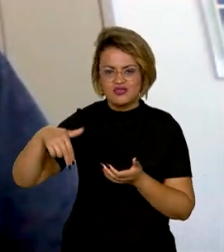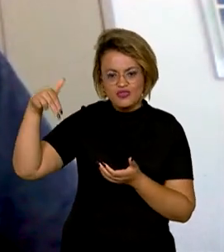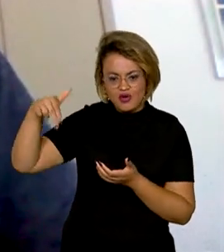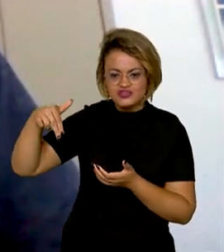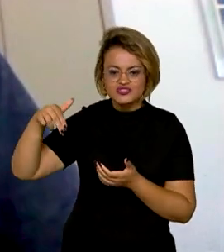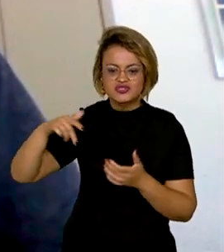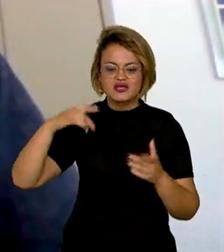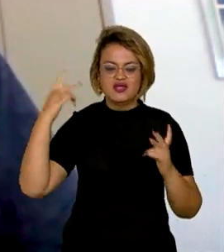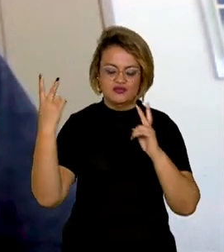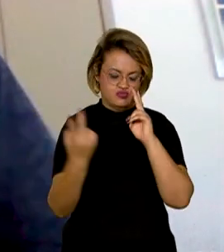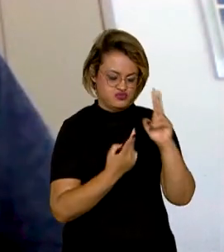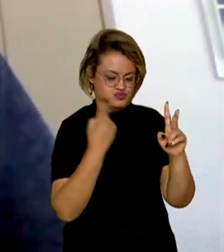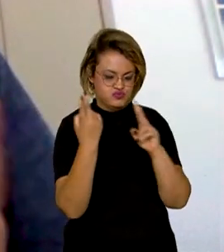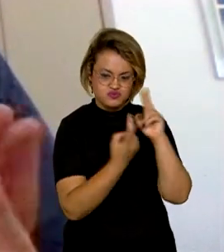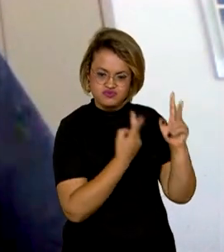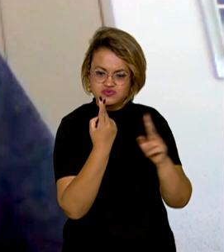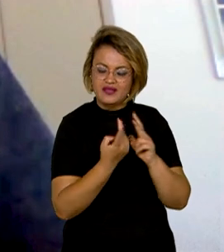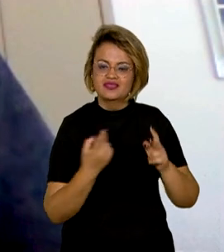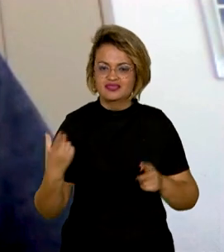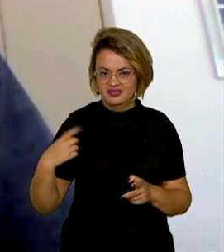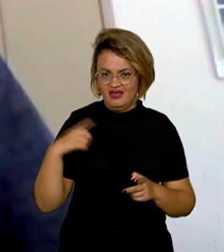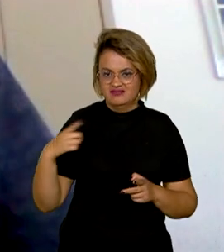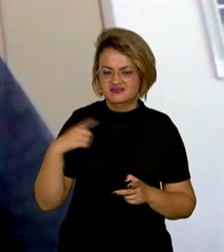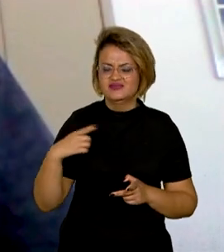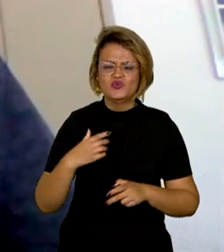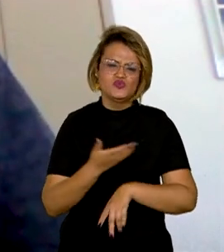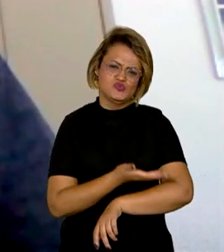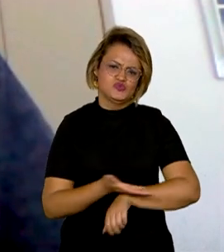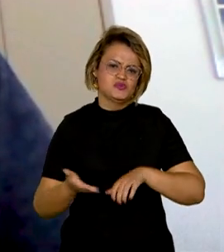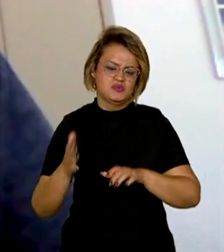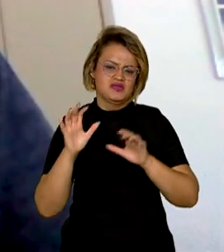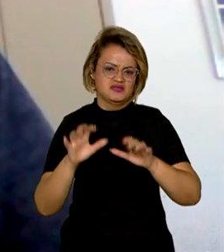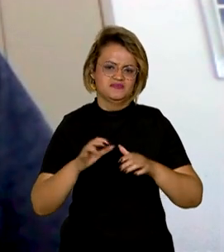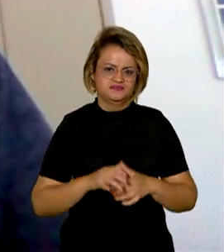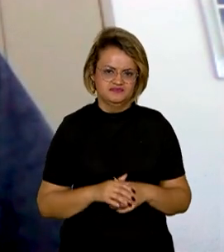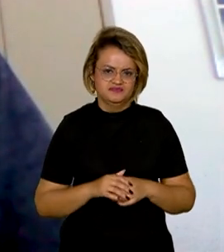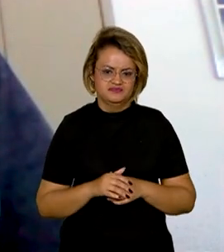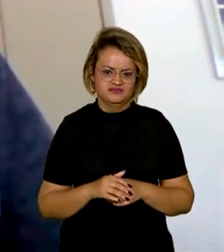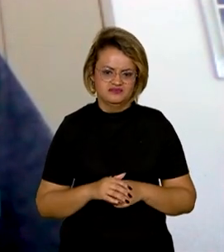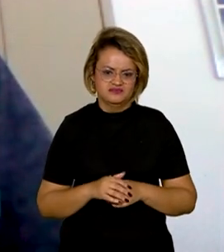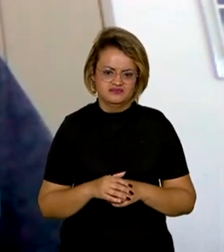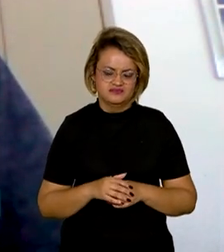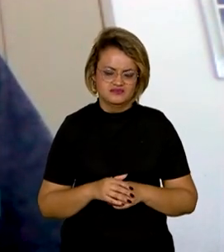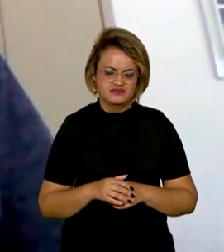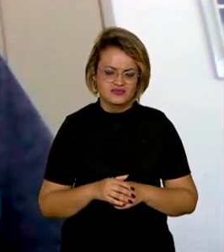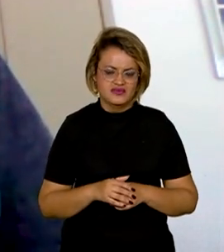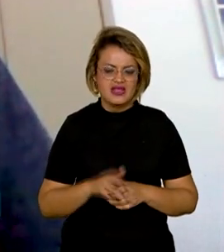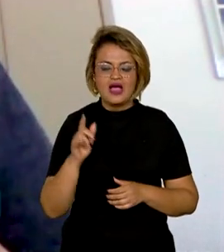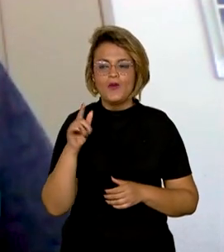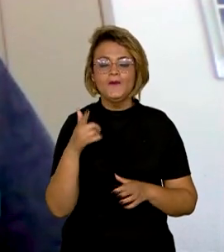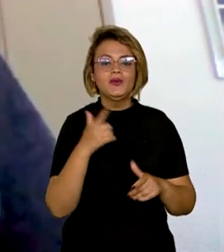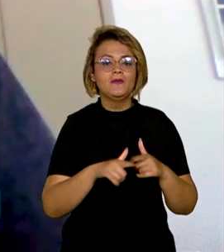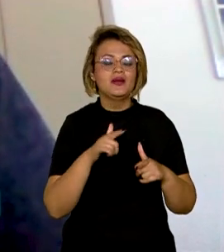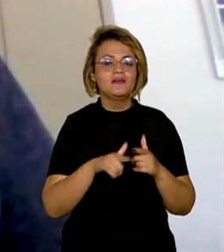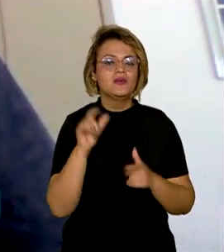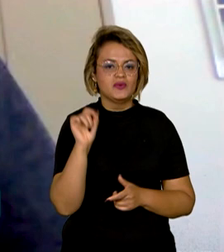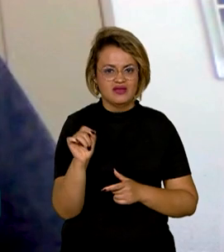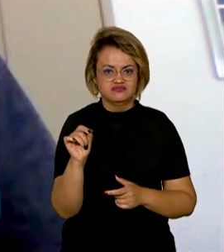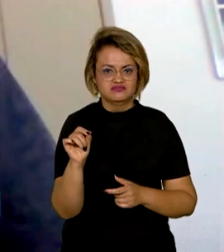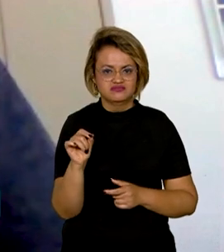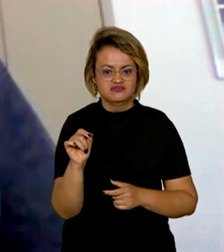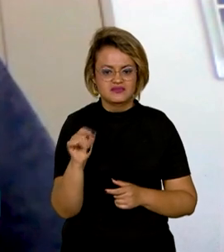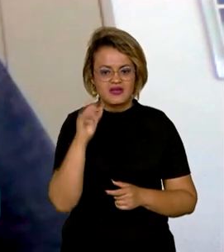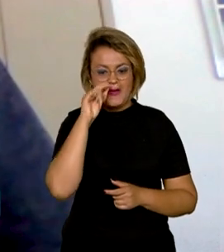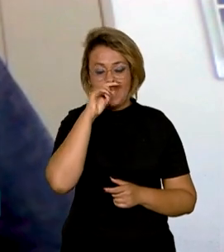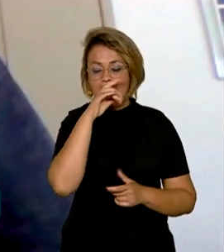formam com muita frequência. Então, o problema todo é